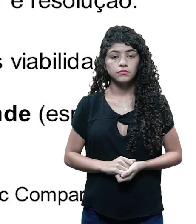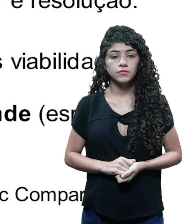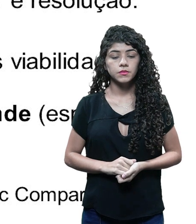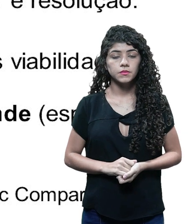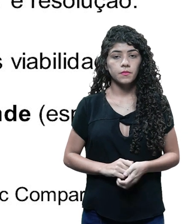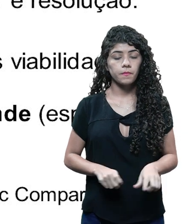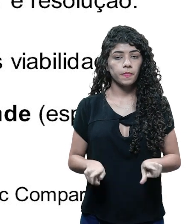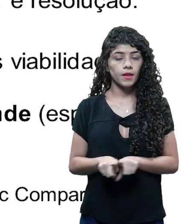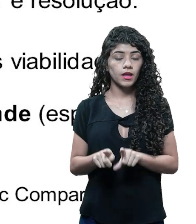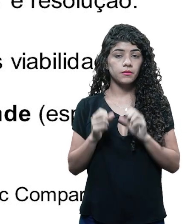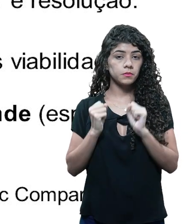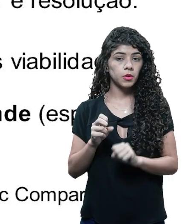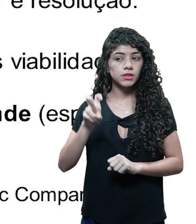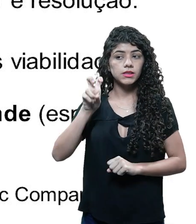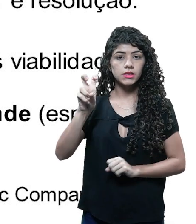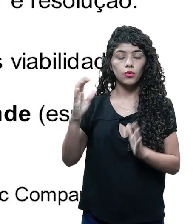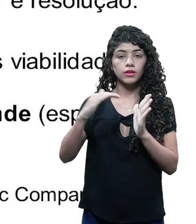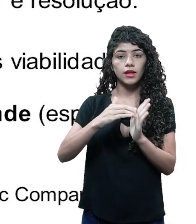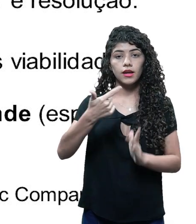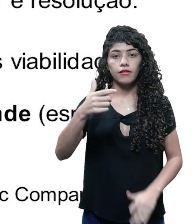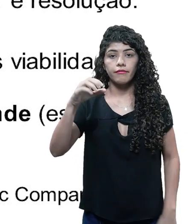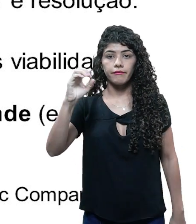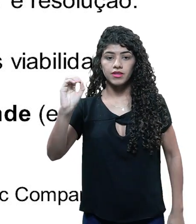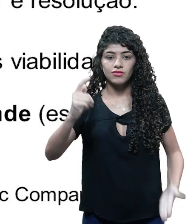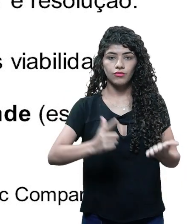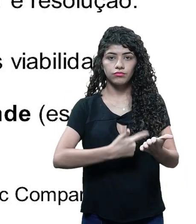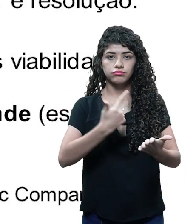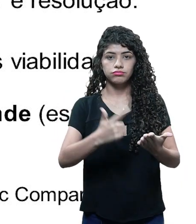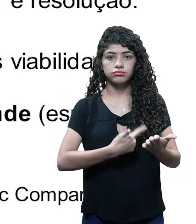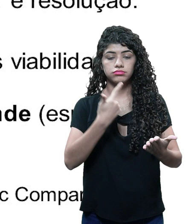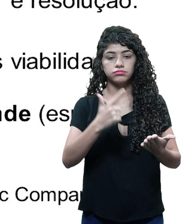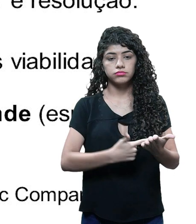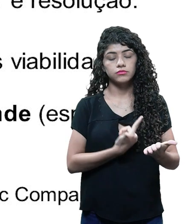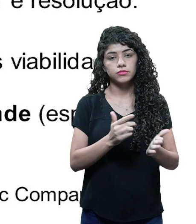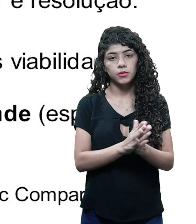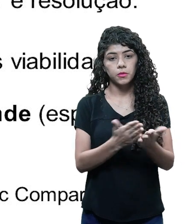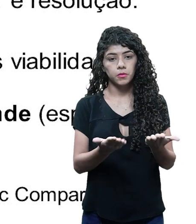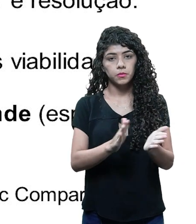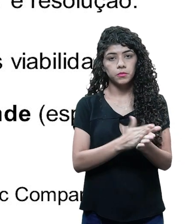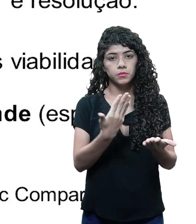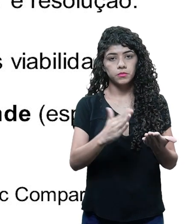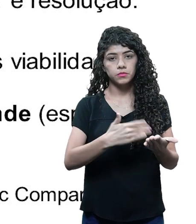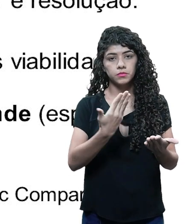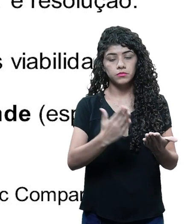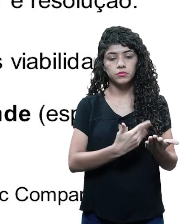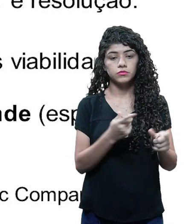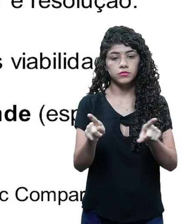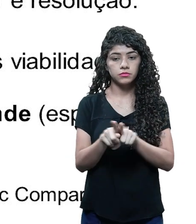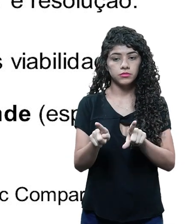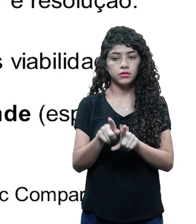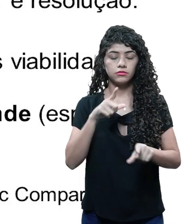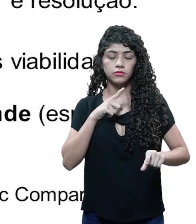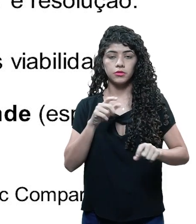A sinopse, ou o argumento, ele pode ter de 5 a 20 laudas. E pode equivaler justamente